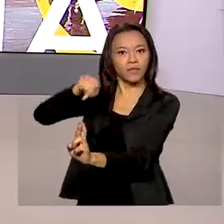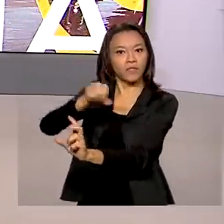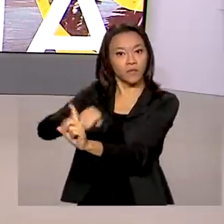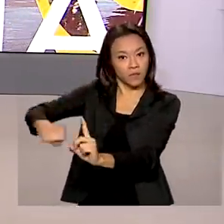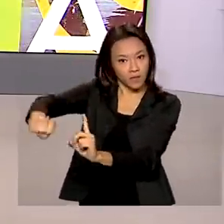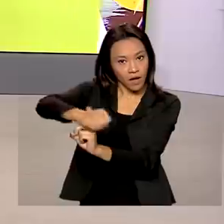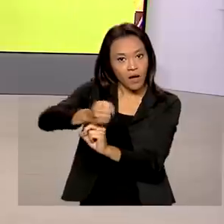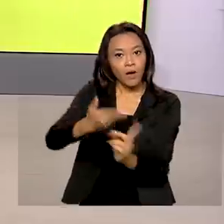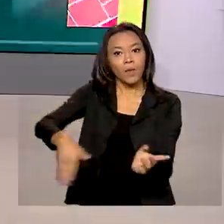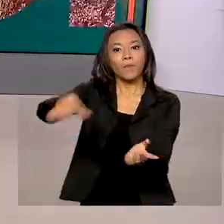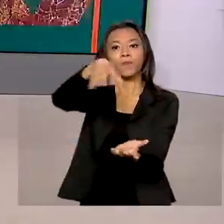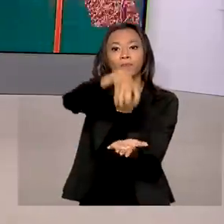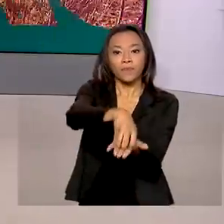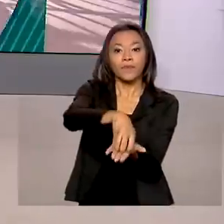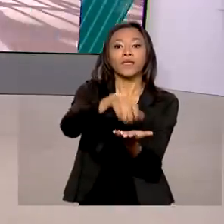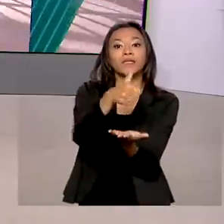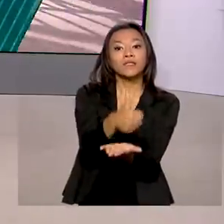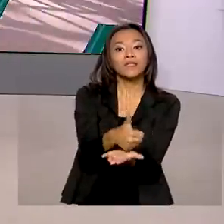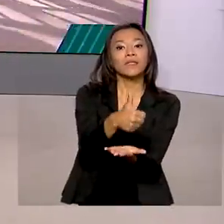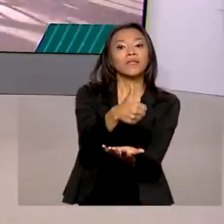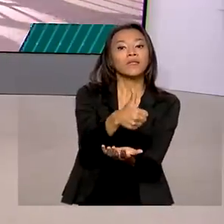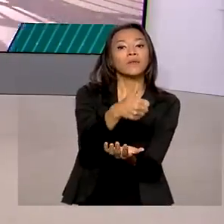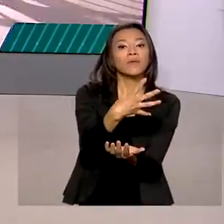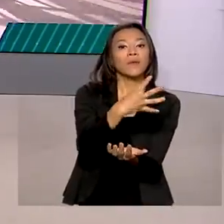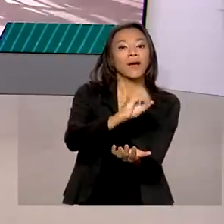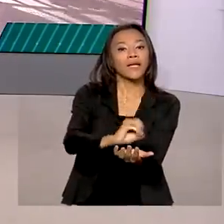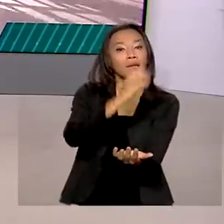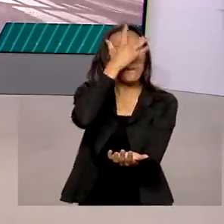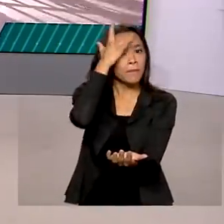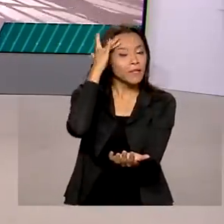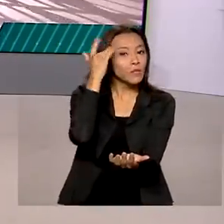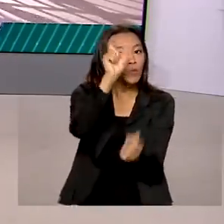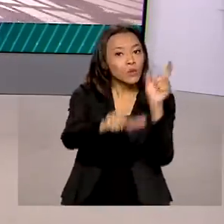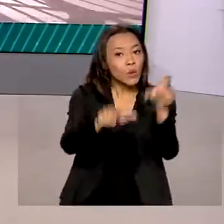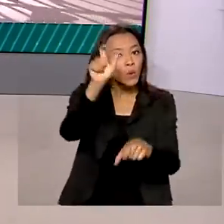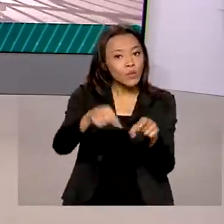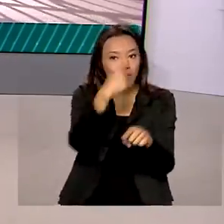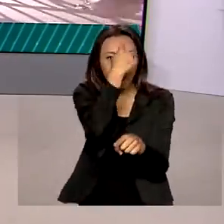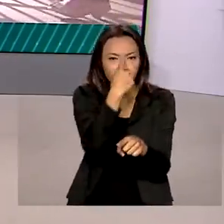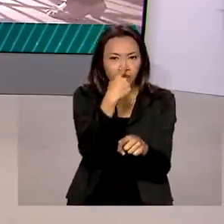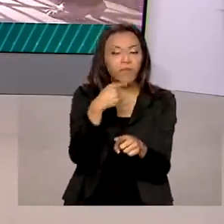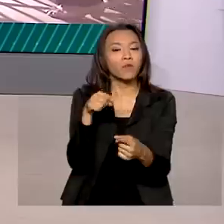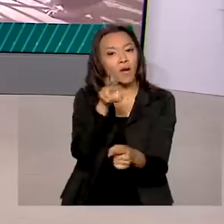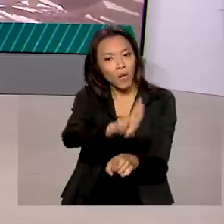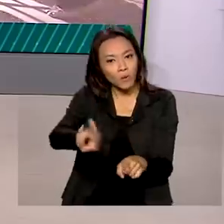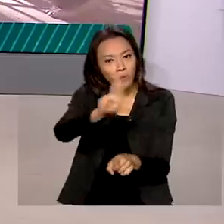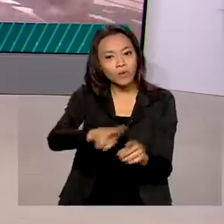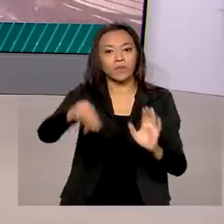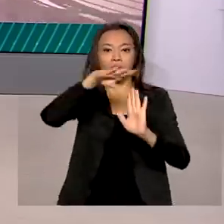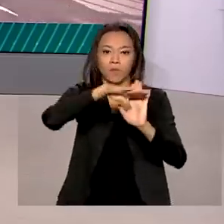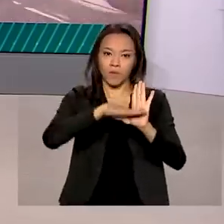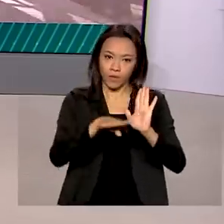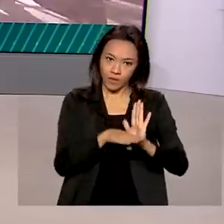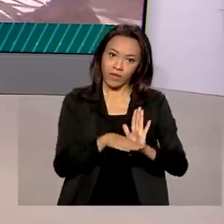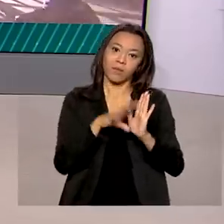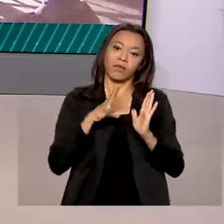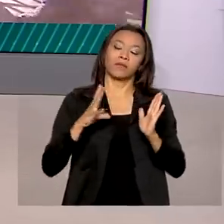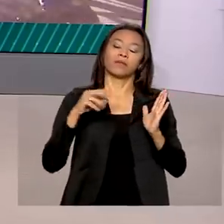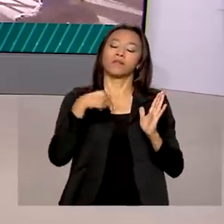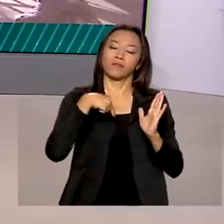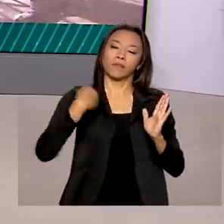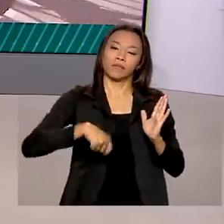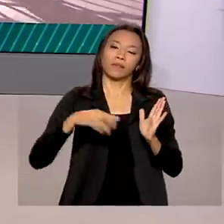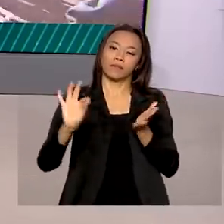e 140 pessoas com perfil para utilizar o programa, inscritas no Cadastro Único para Programas Sociais do